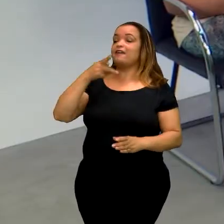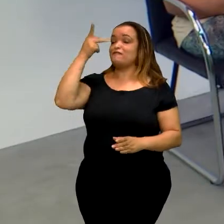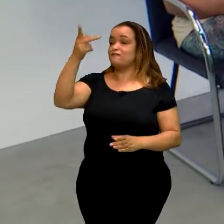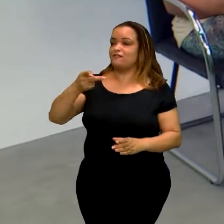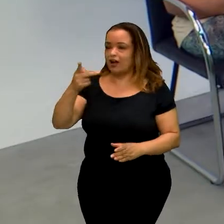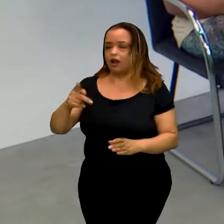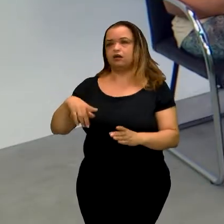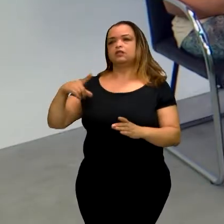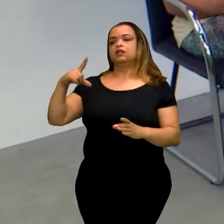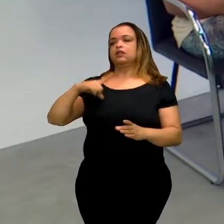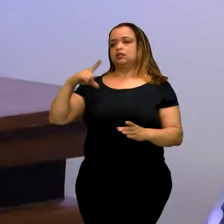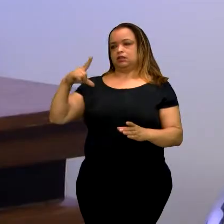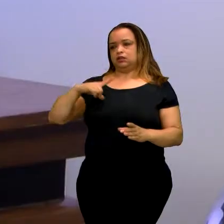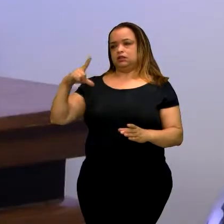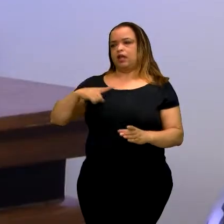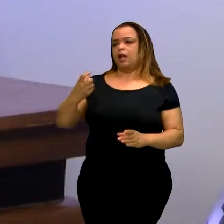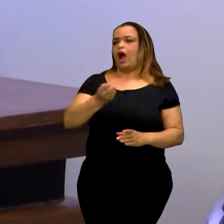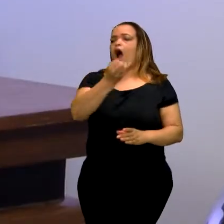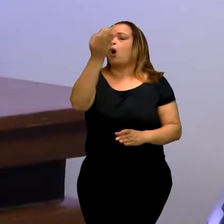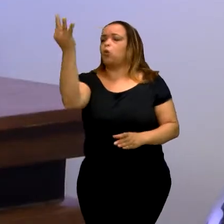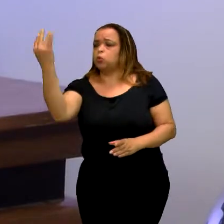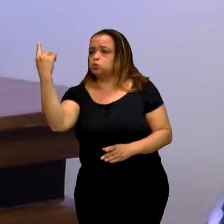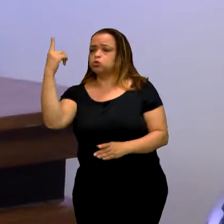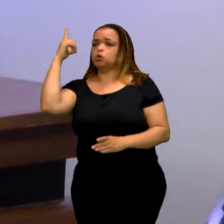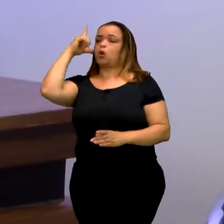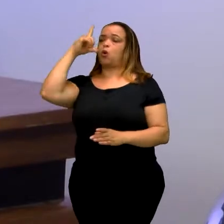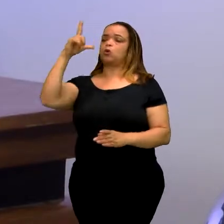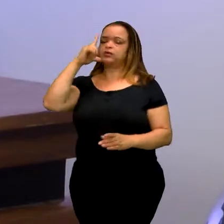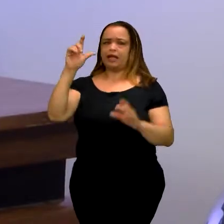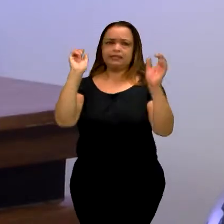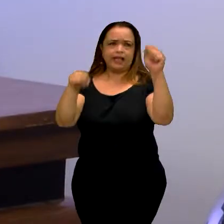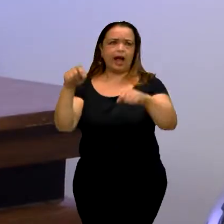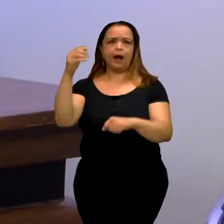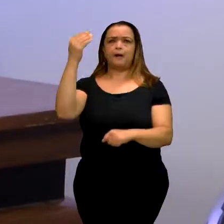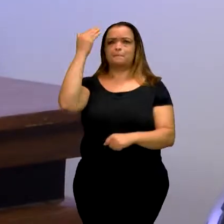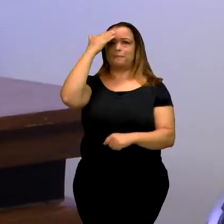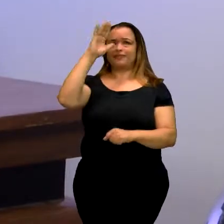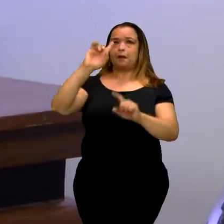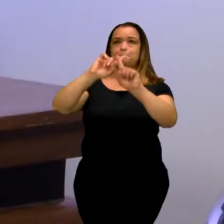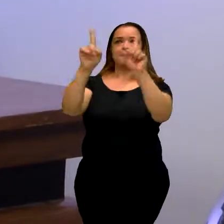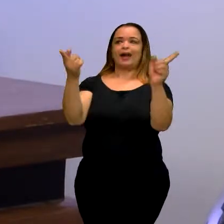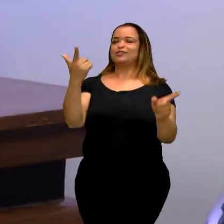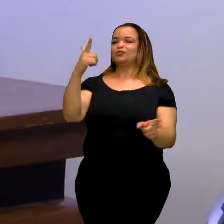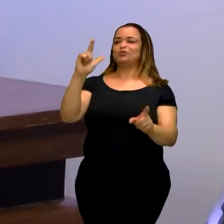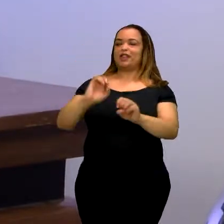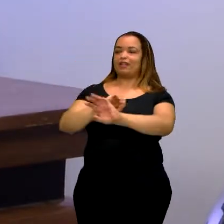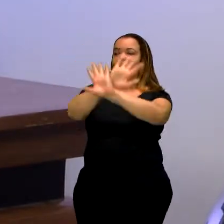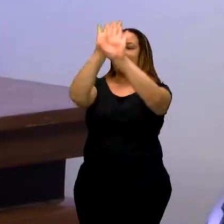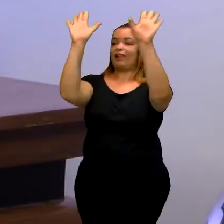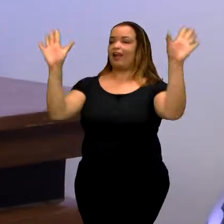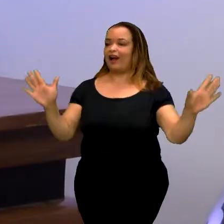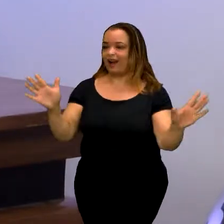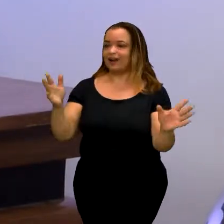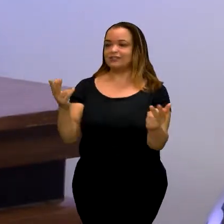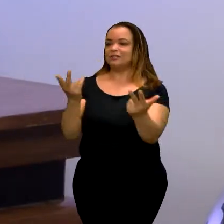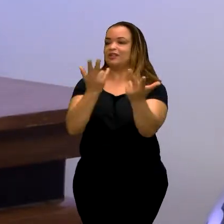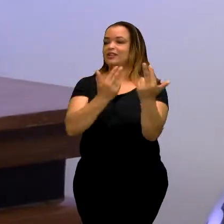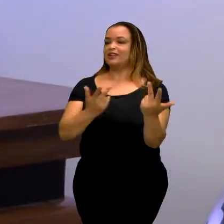conseguem, dá para entender, mas não tanta fluência como